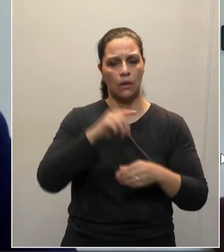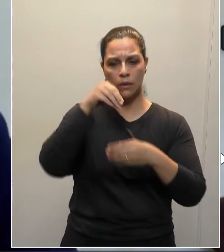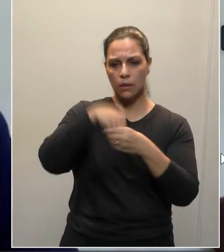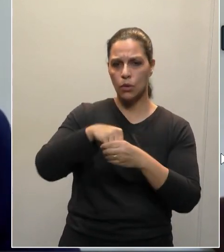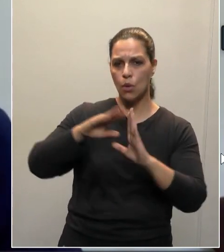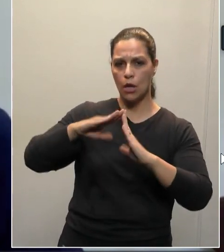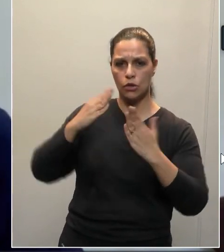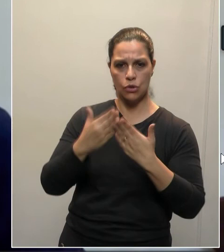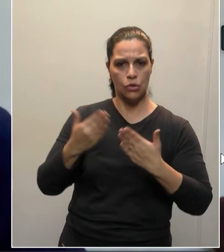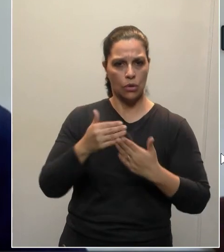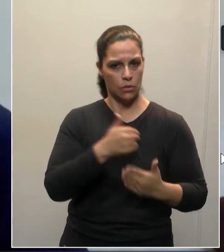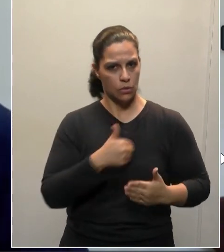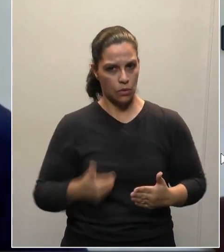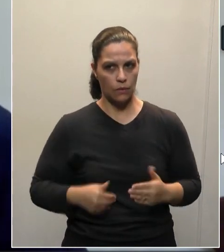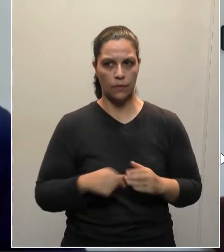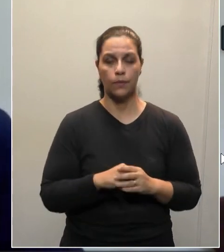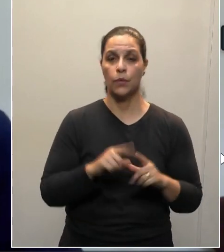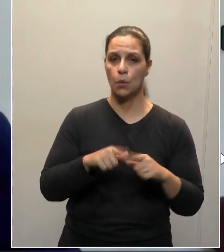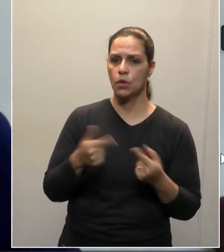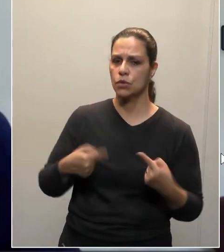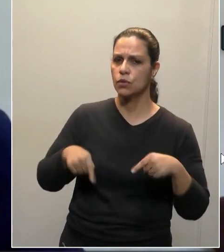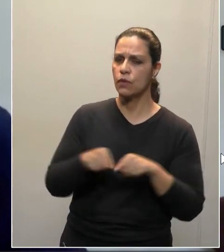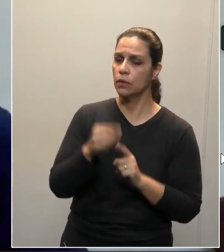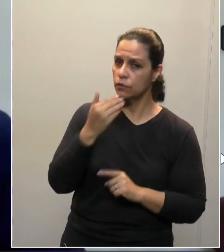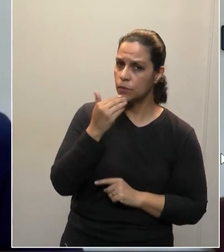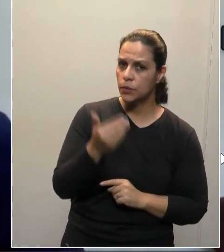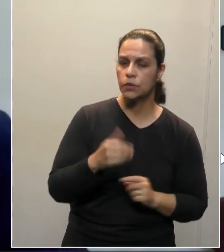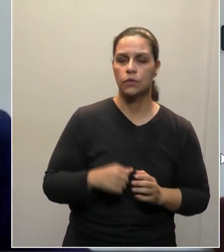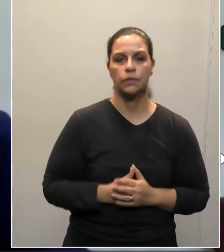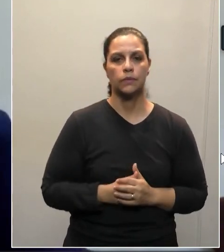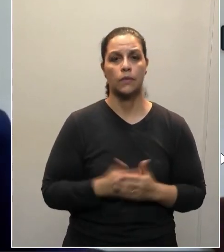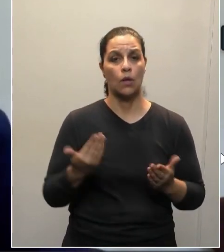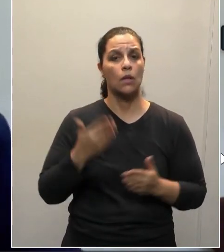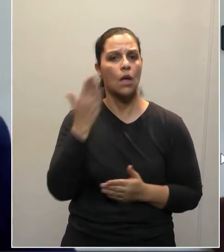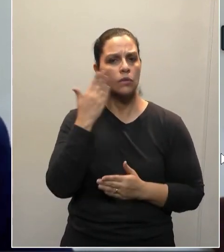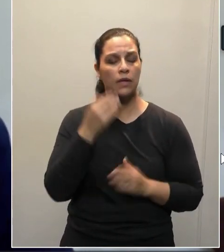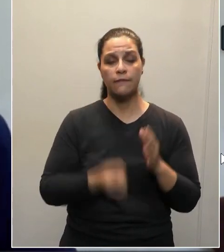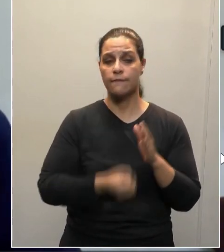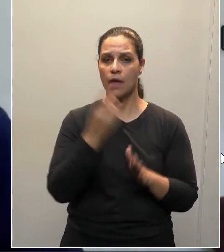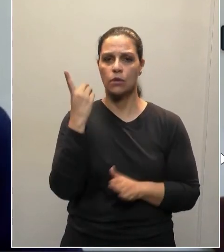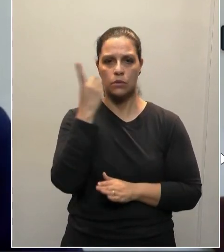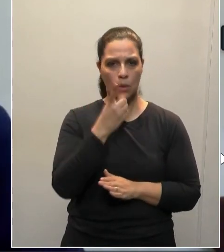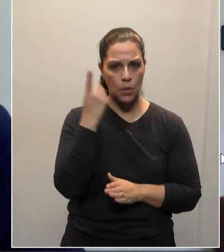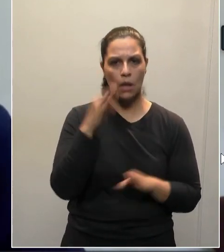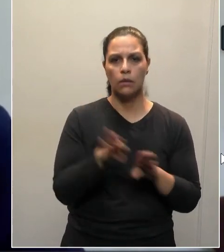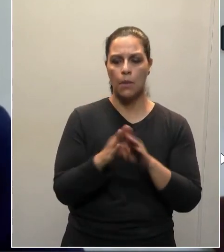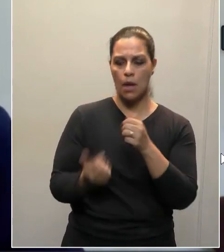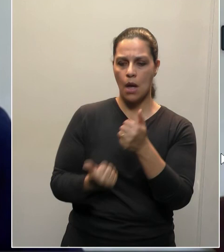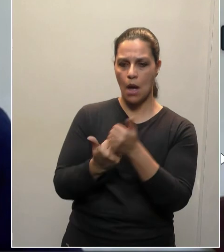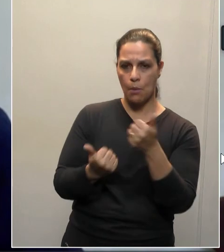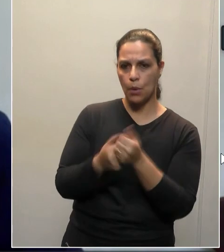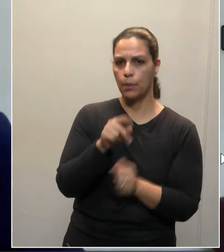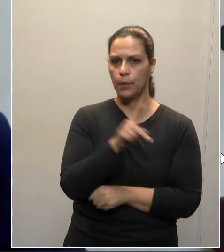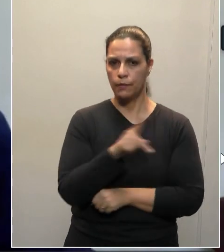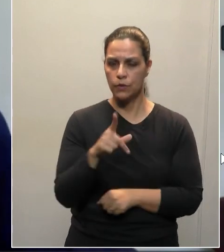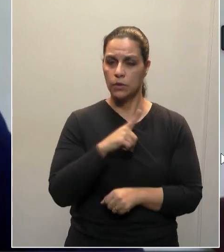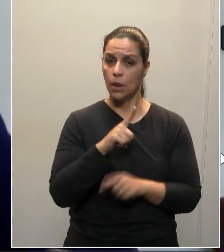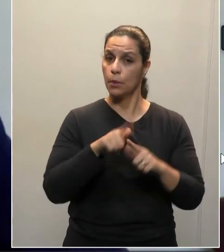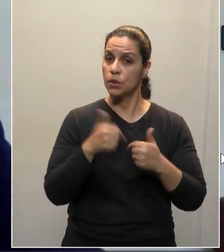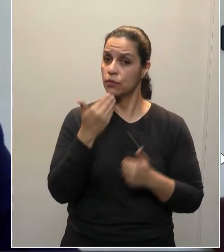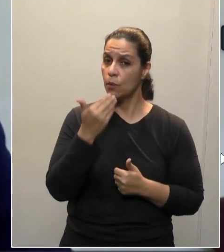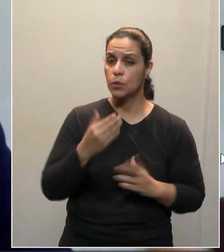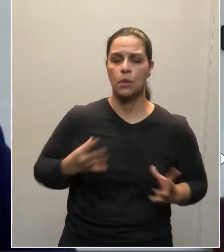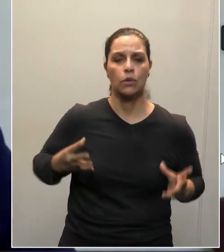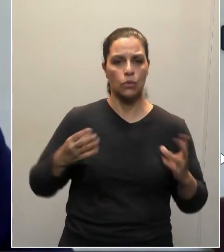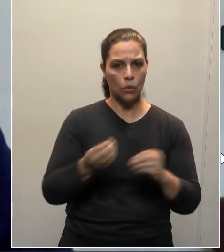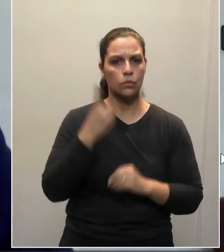na rede estadual. Então, fica aqui, mais uma vez, o apelo. Eu sei que vários deputados estão também apoiando os nossos professores. Eu queria pedir